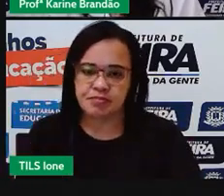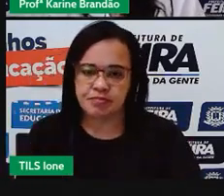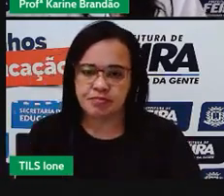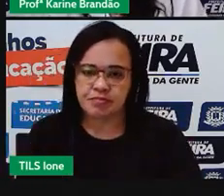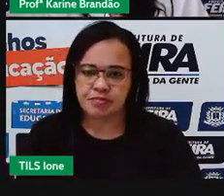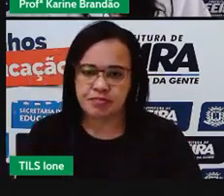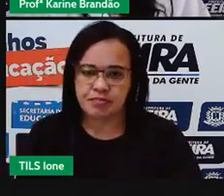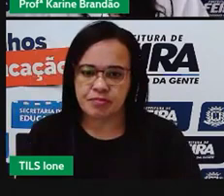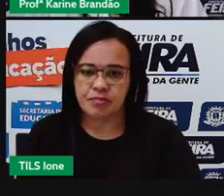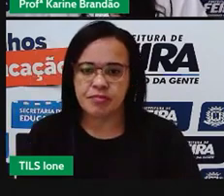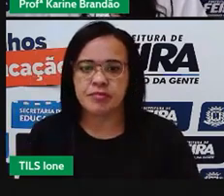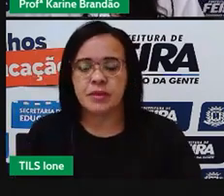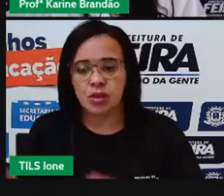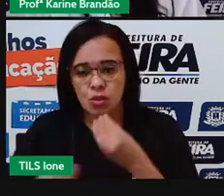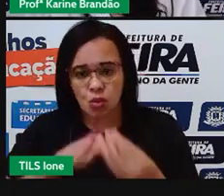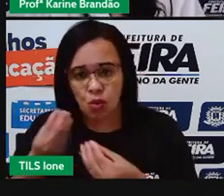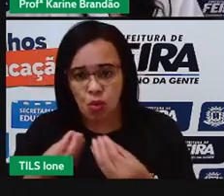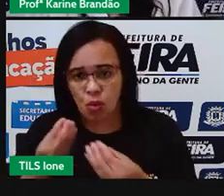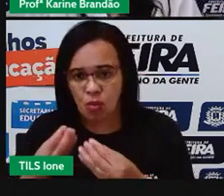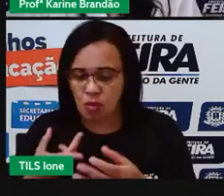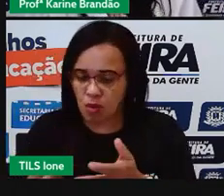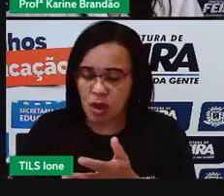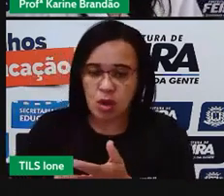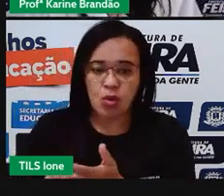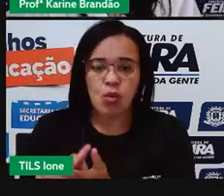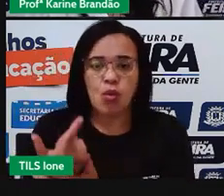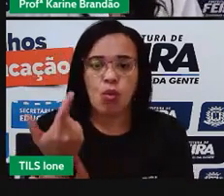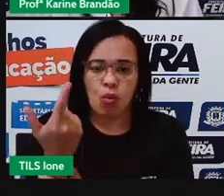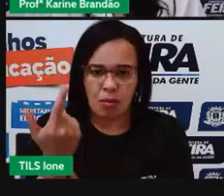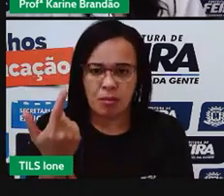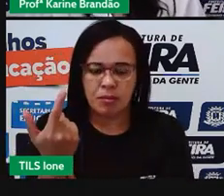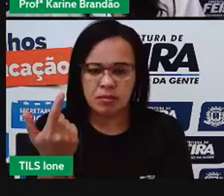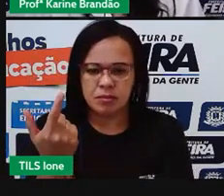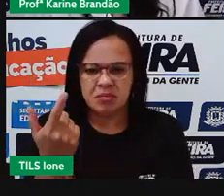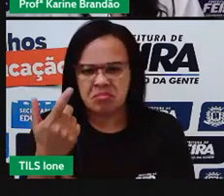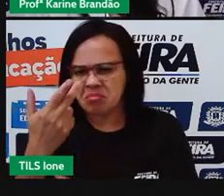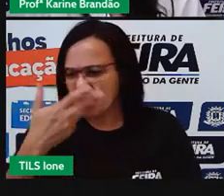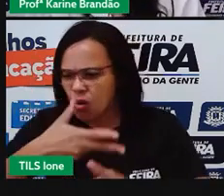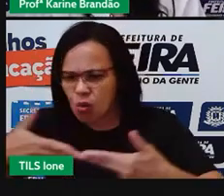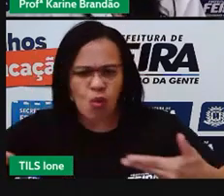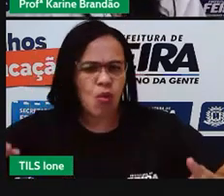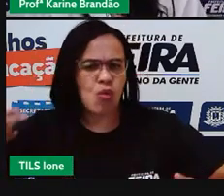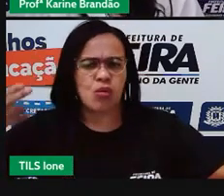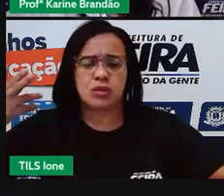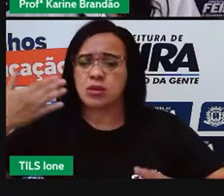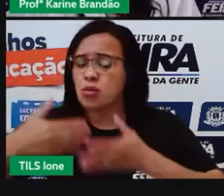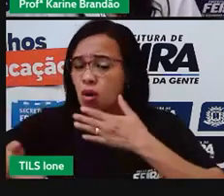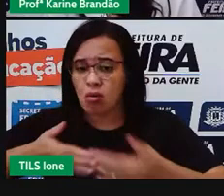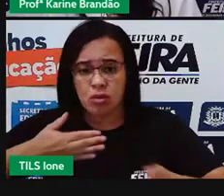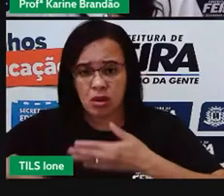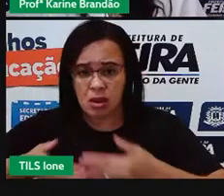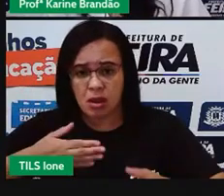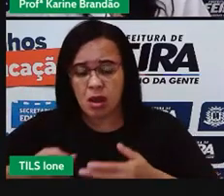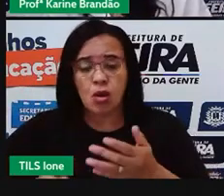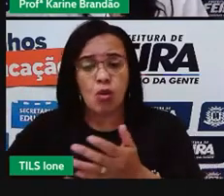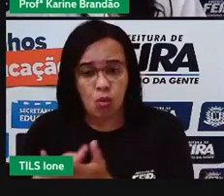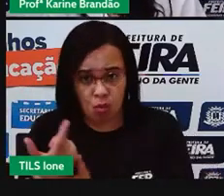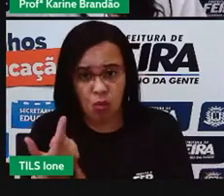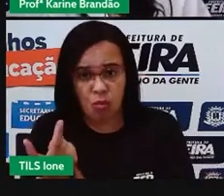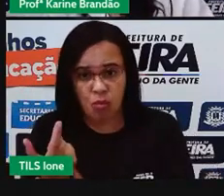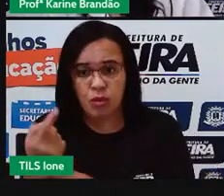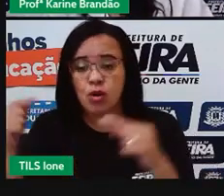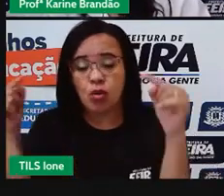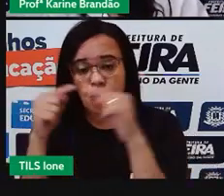acontece por meio da compra de um produto. Então, por exemplo, eu comprei uma garrafa de guaraná. Qual